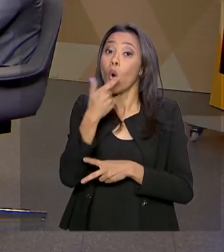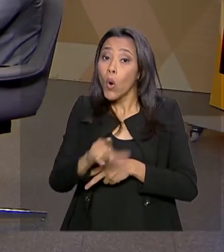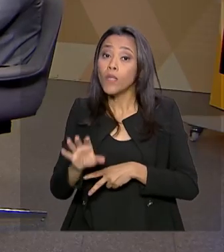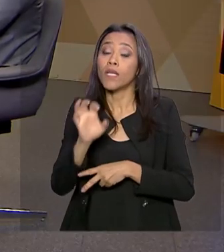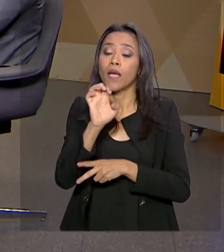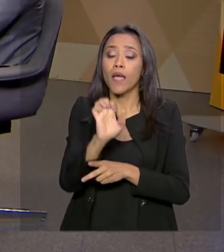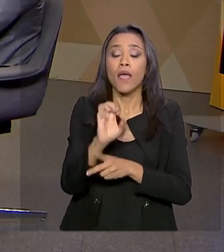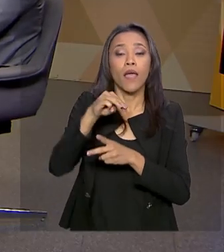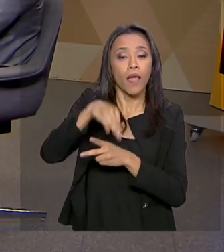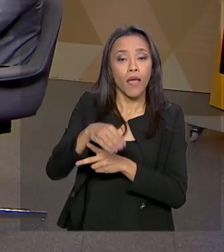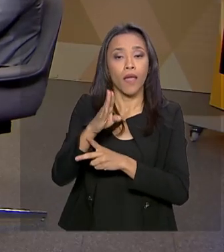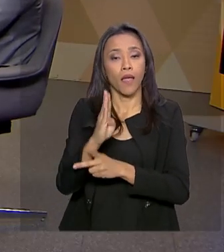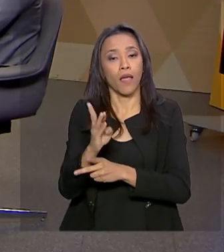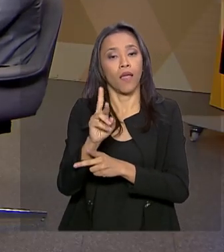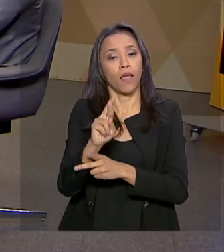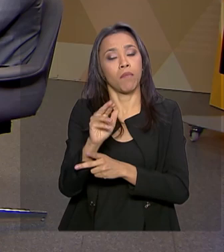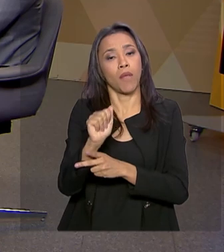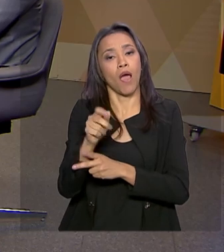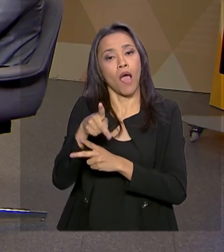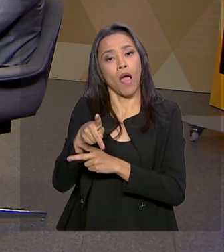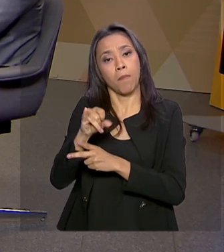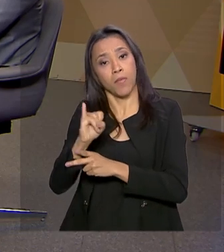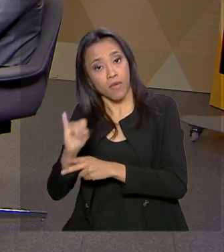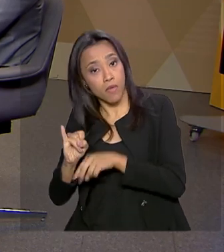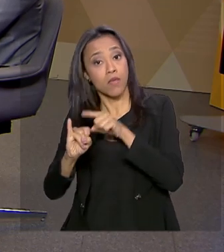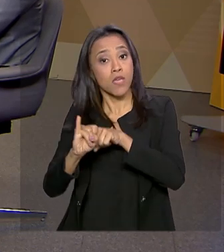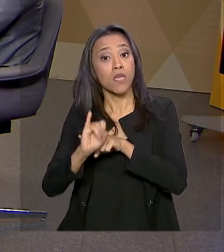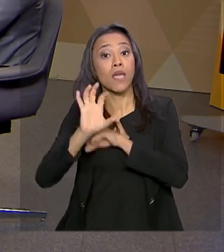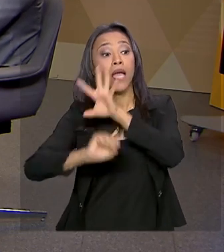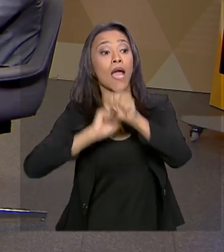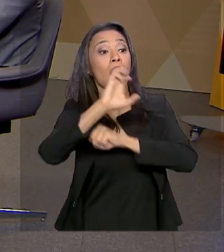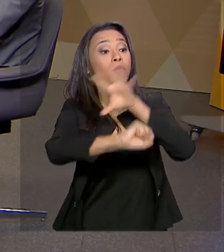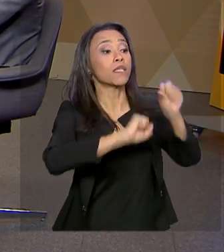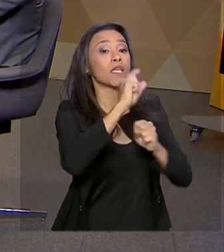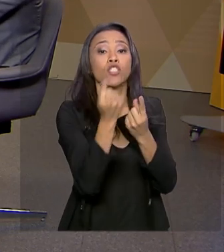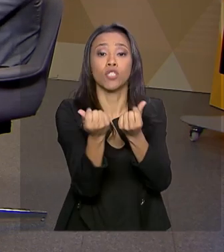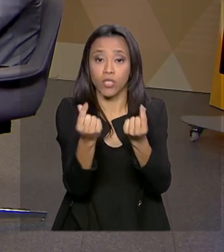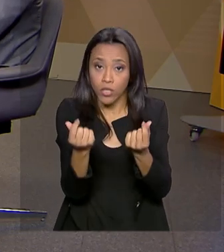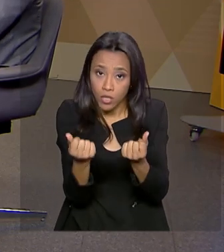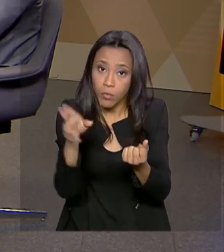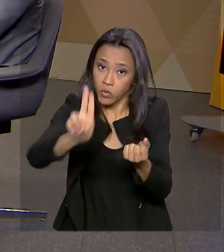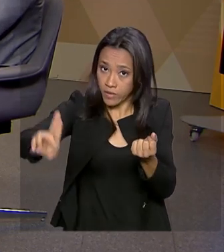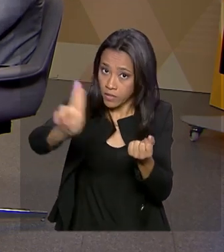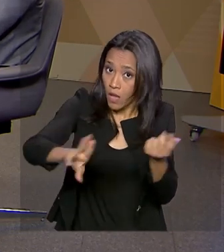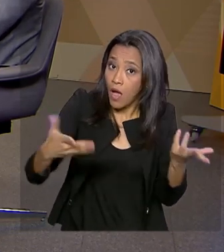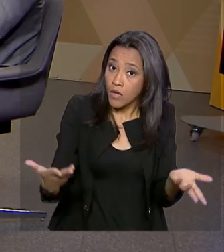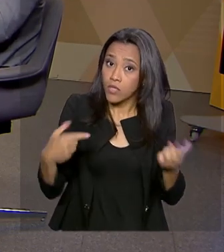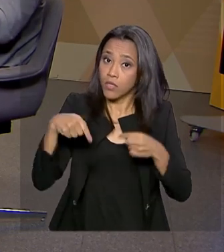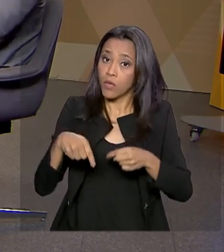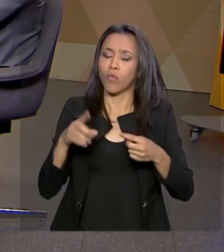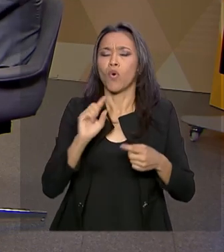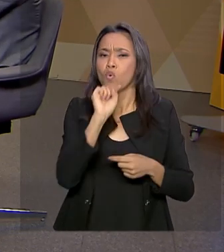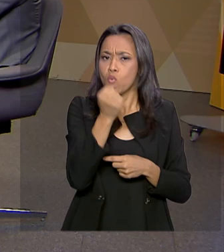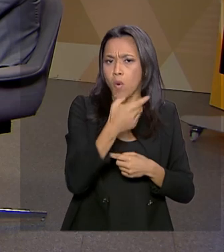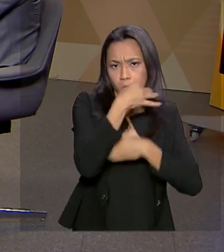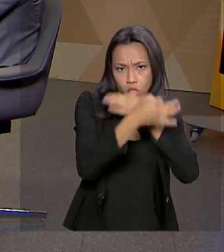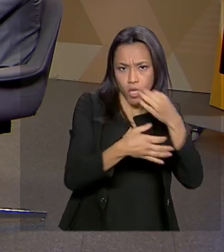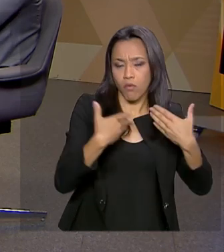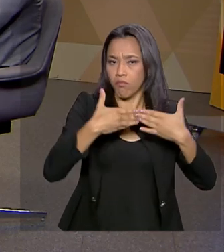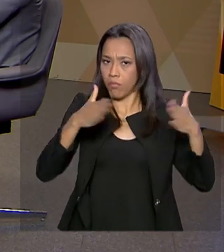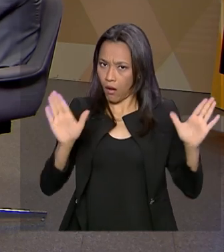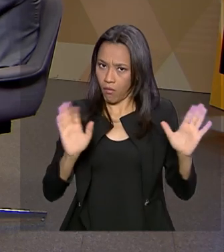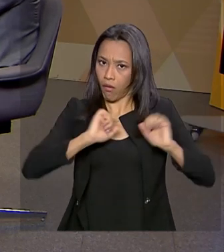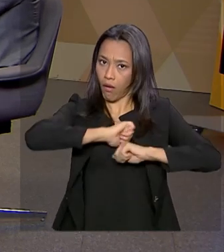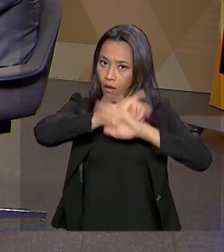de excelência. A Embrapi, que ajuda a captação de recursos próprios para as próprias universidades. Então, uma das contribuições da consulta pública é deixar mais